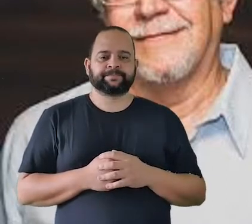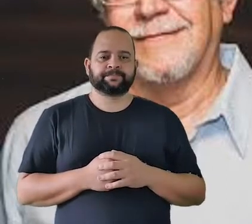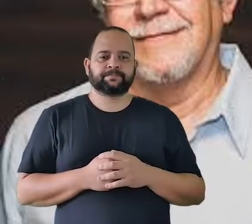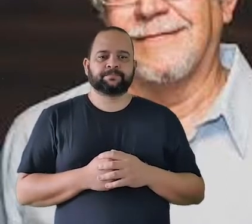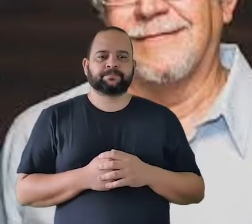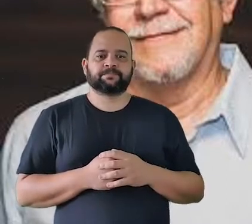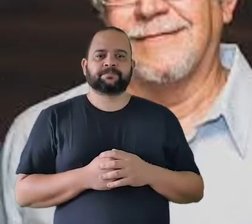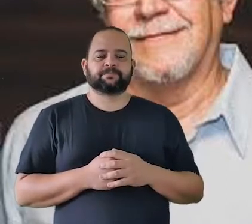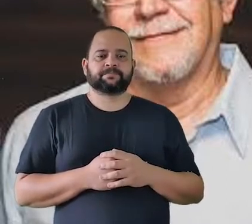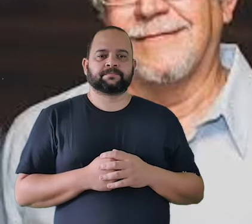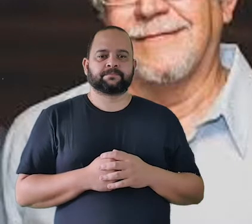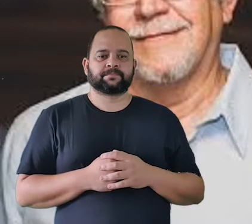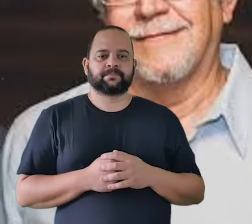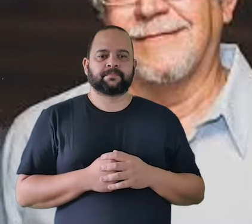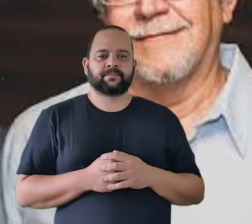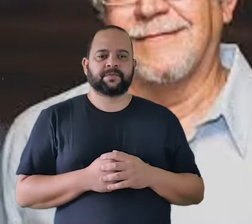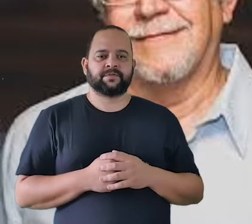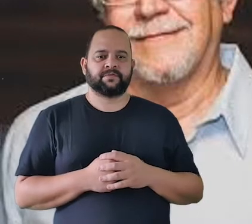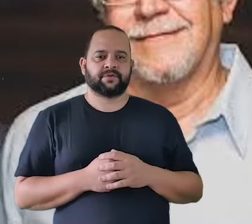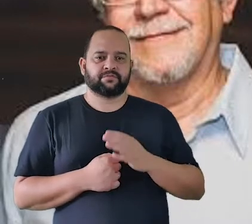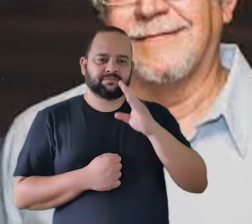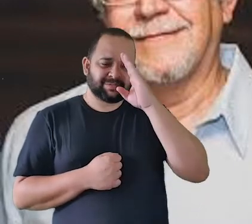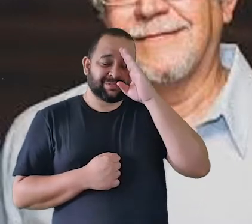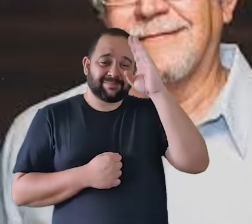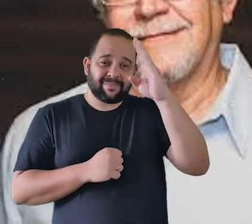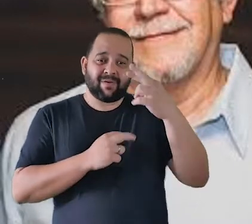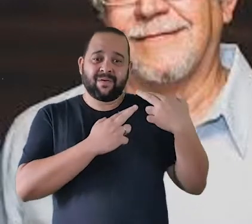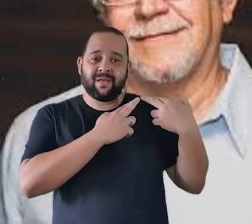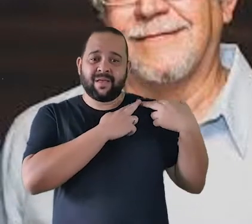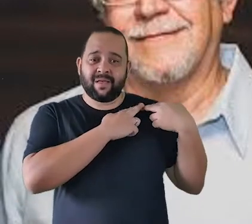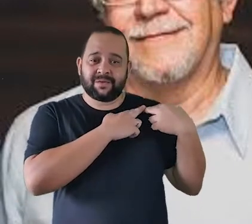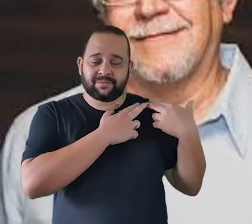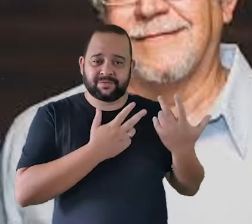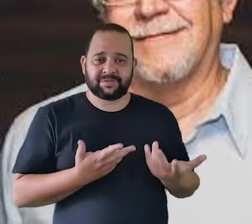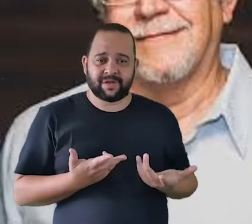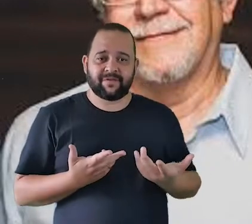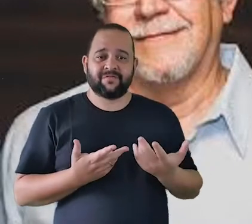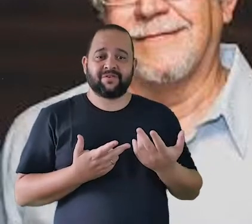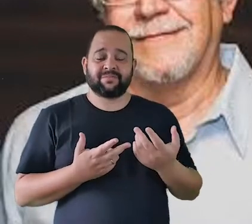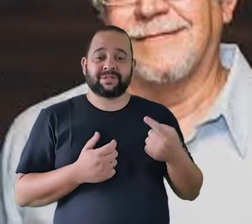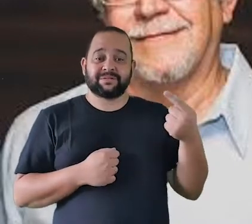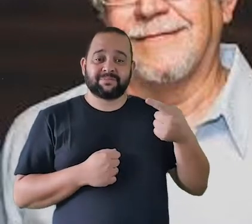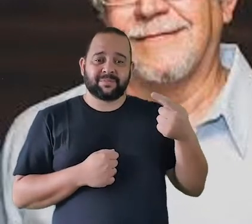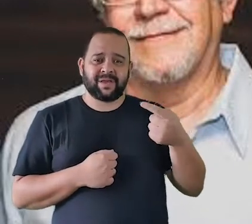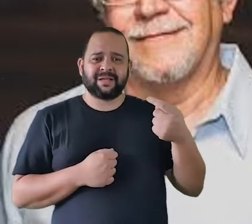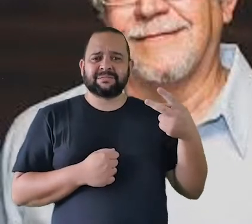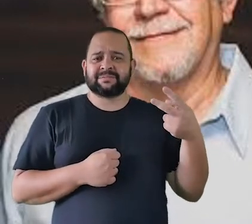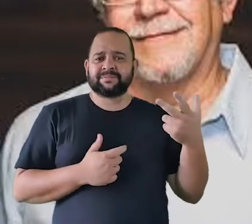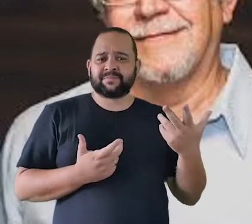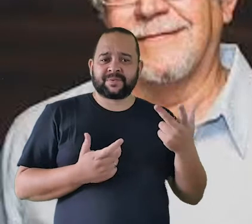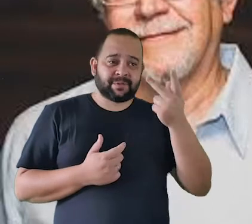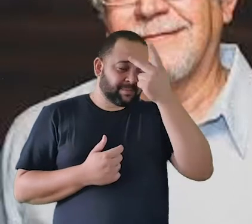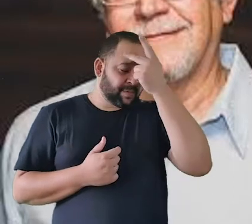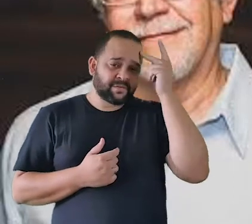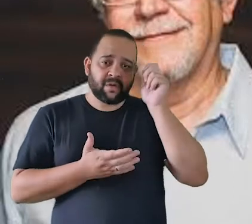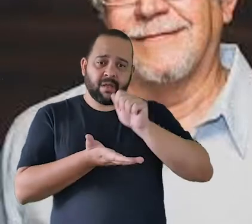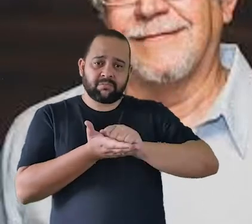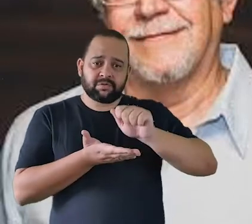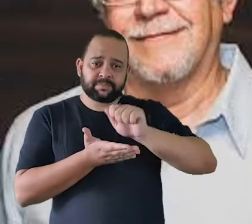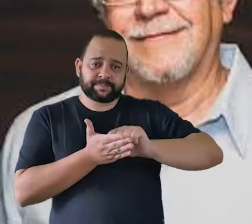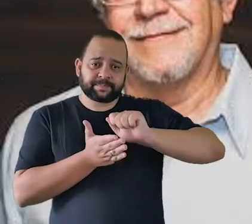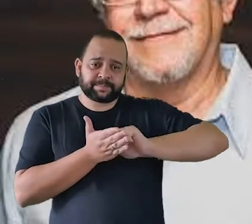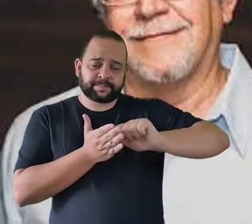o pai da música nacionalista. Ele foi o primeiro, um dos primeiros, se não o primeiro compositor